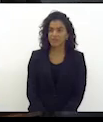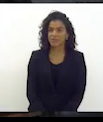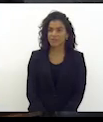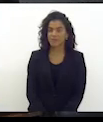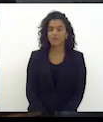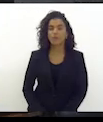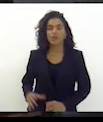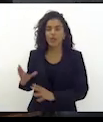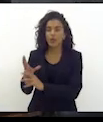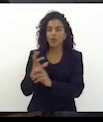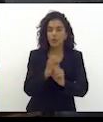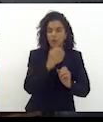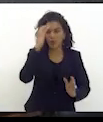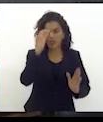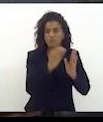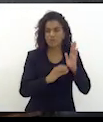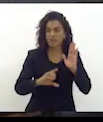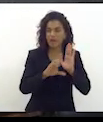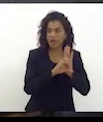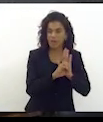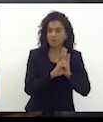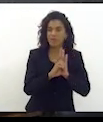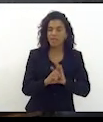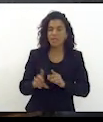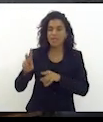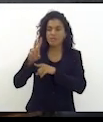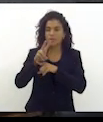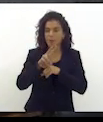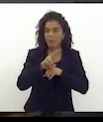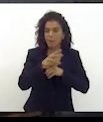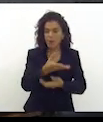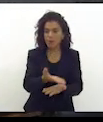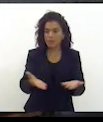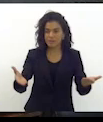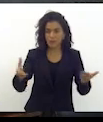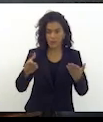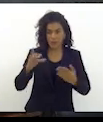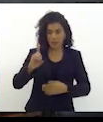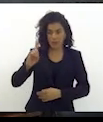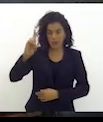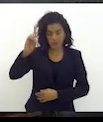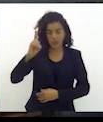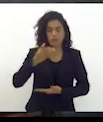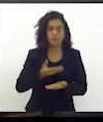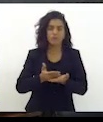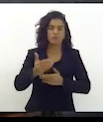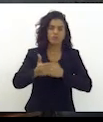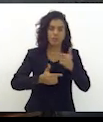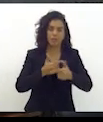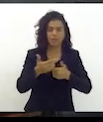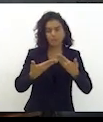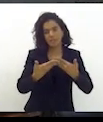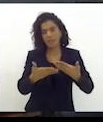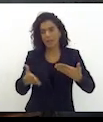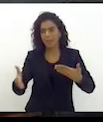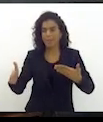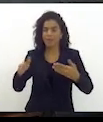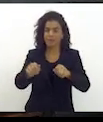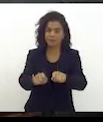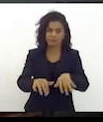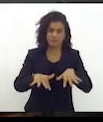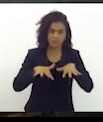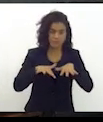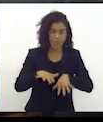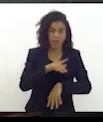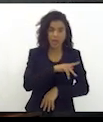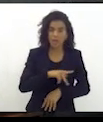Havendo o nome legal e sobre a proteção de Deus, iniciamos o nosso trabalho. Está aberto a sessão.